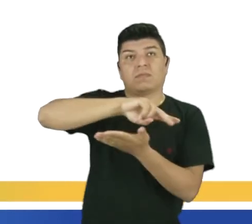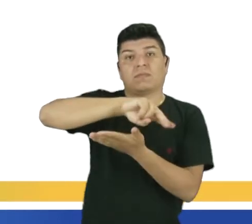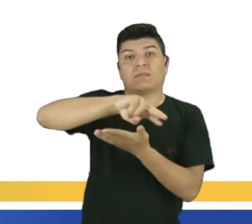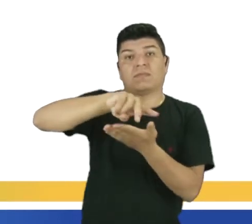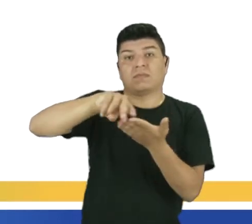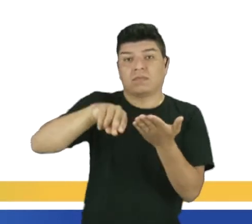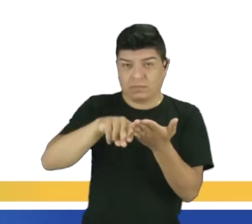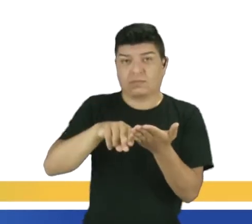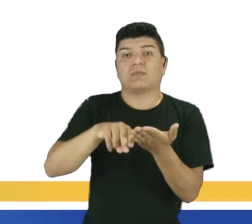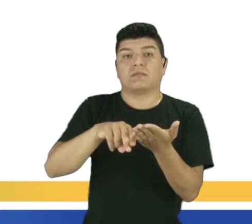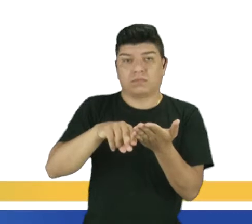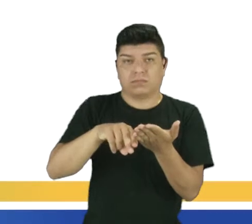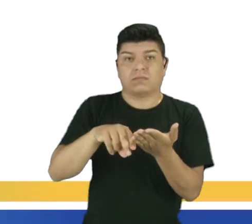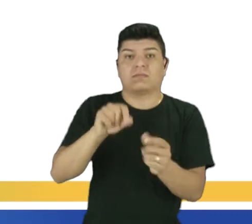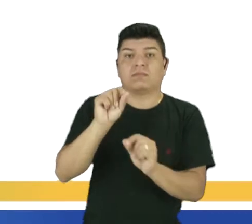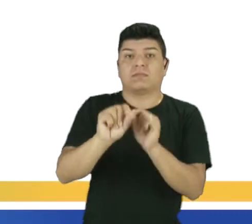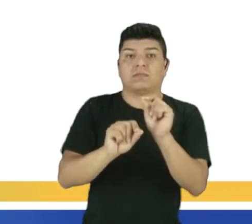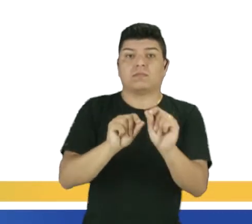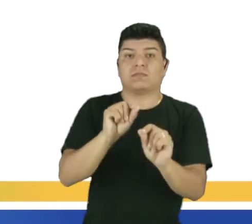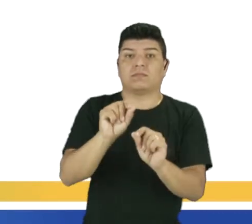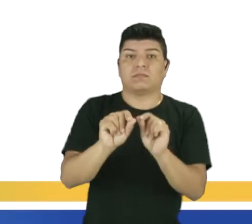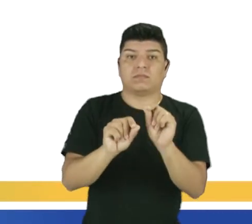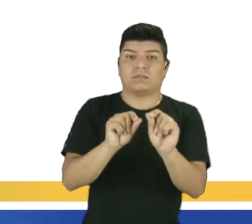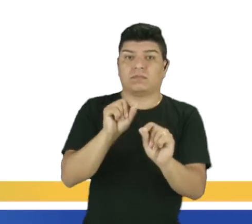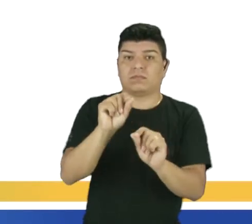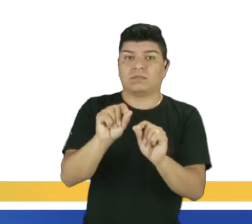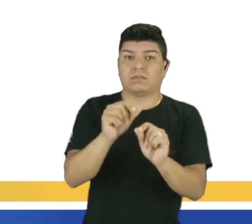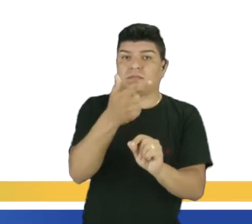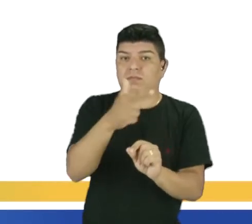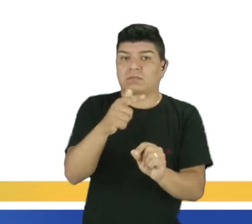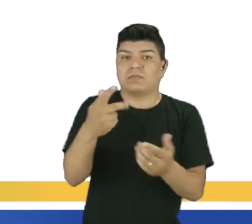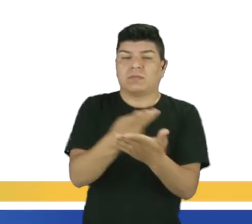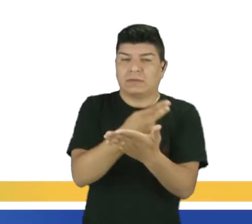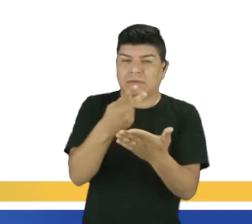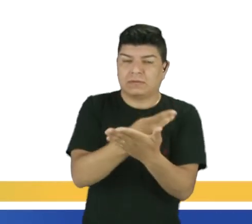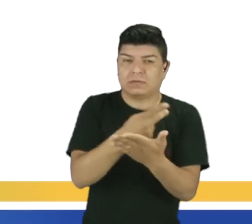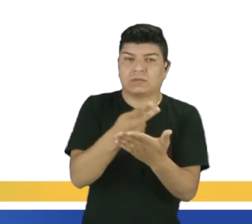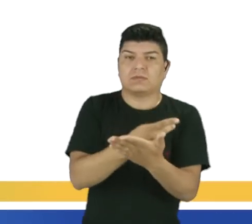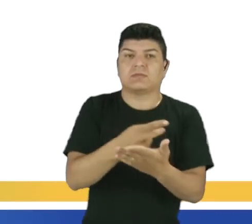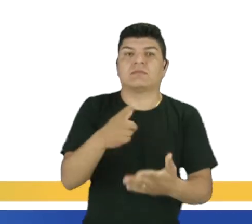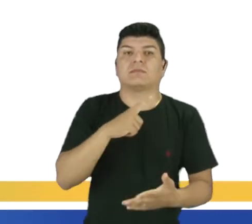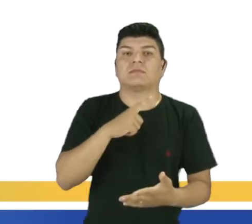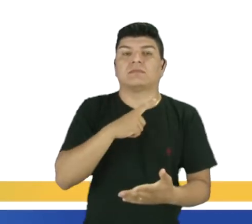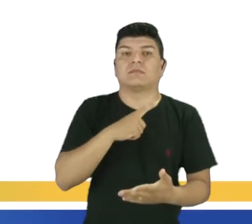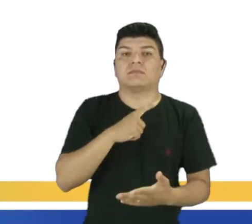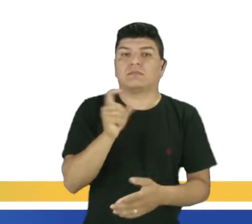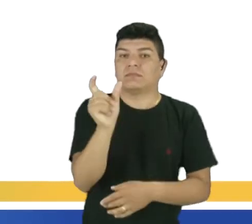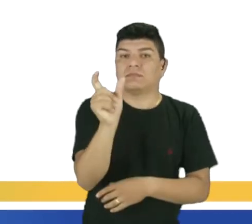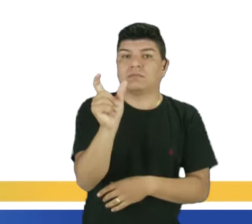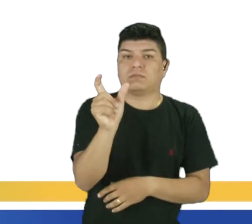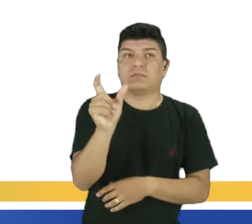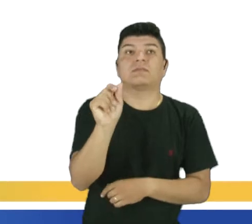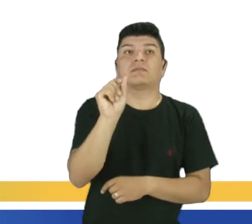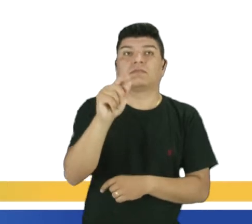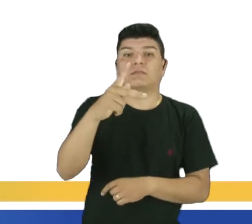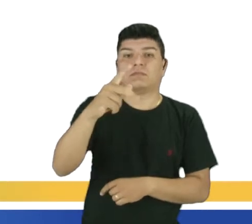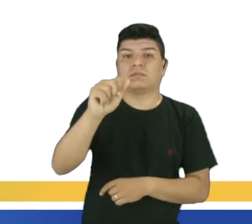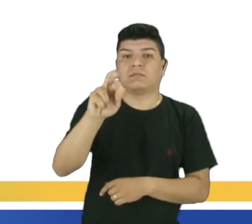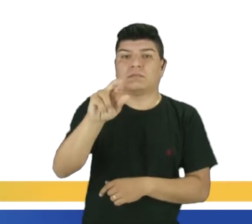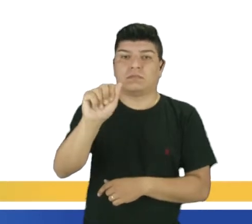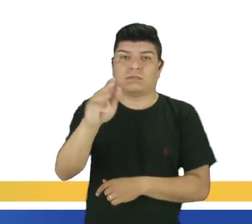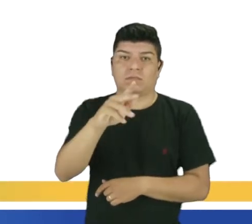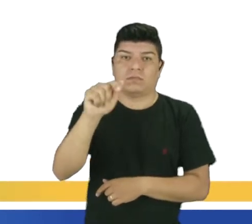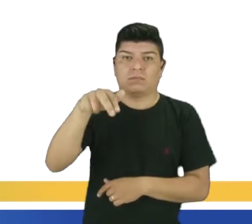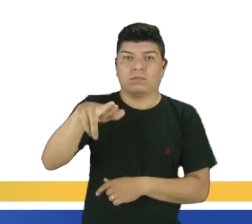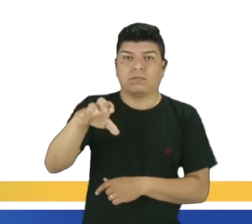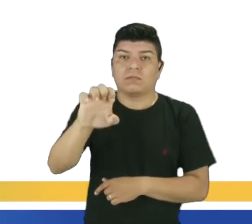receita, para que não houvesse erros. Nós temos a conjunção, para que, que